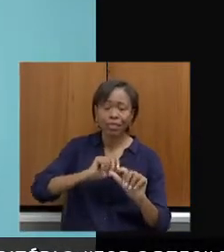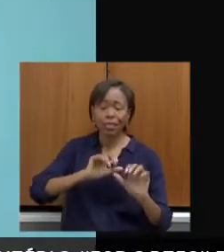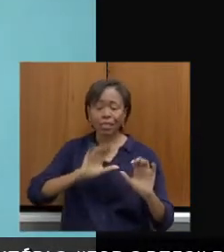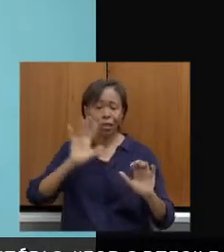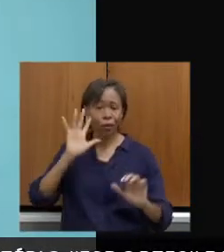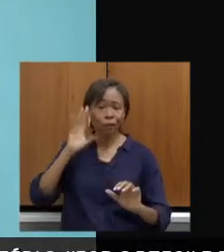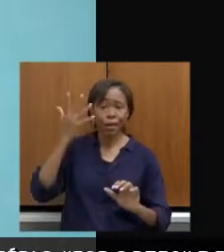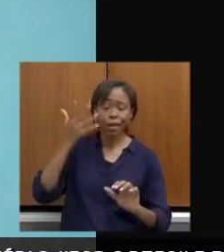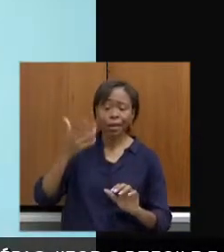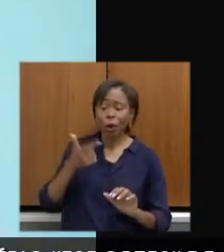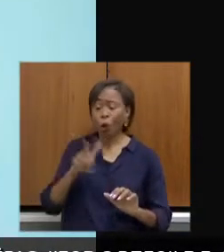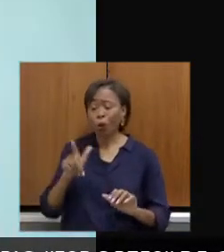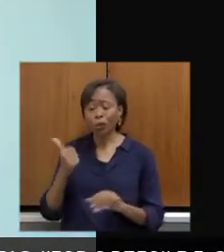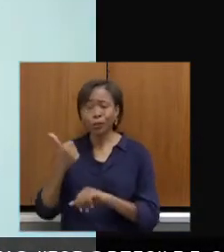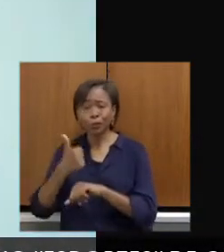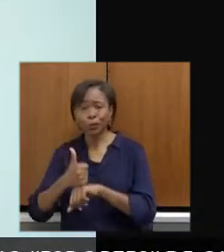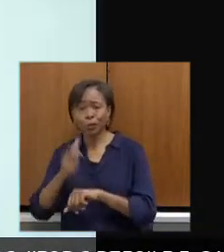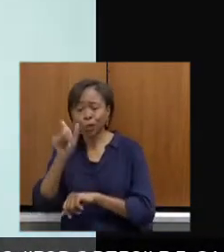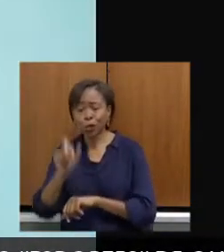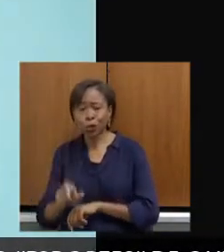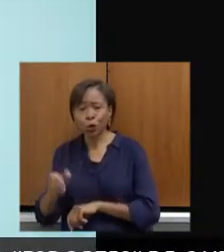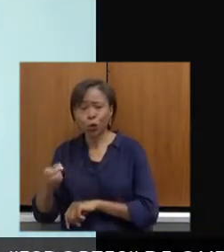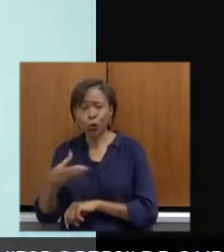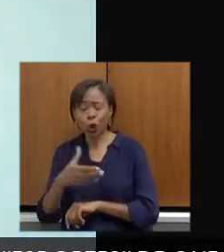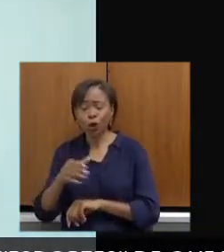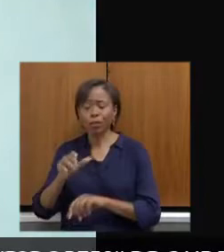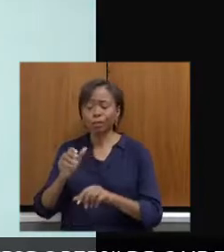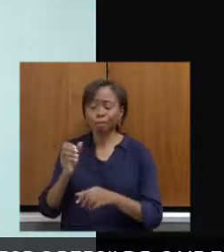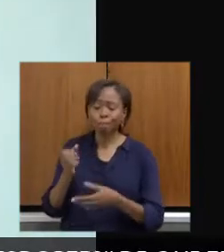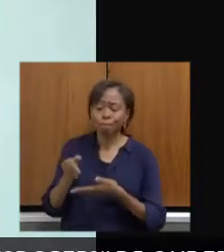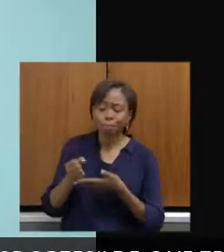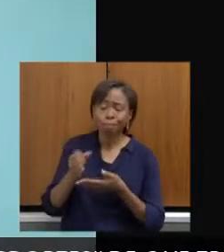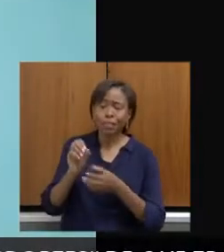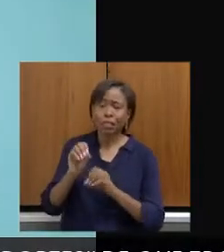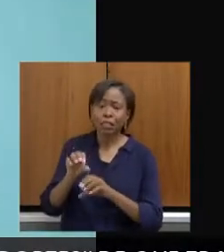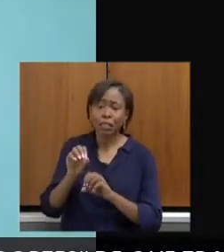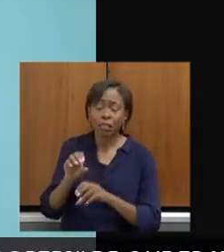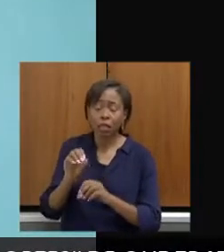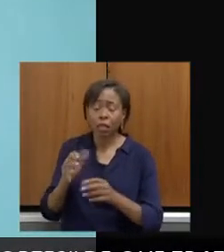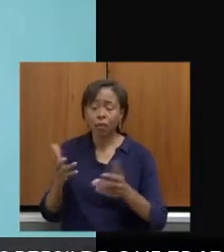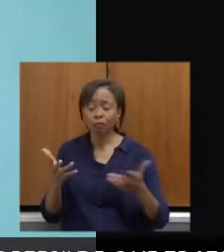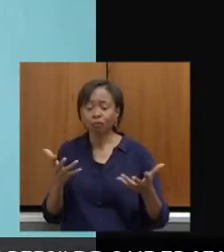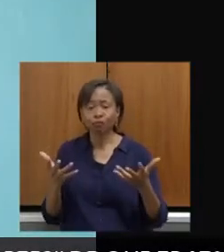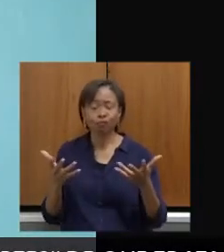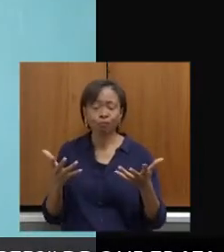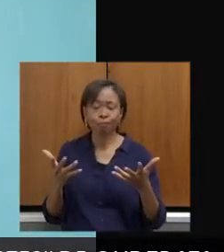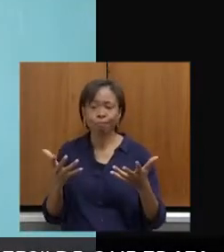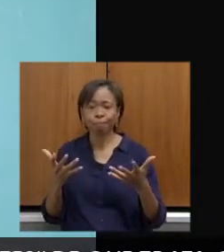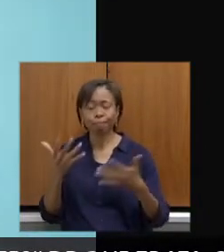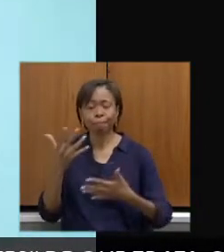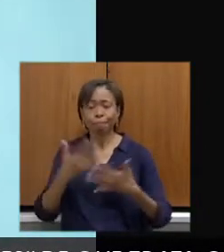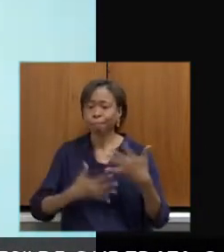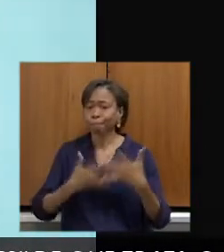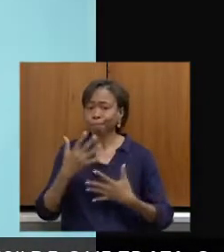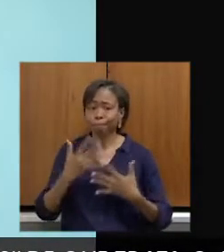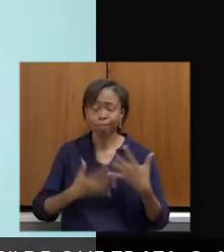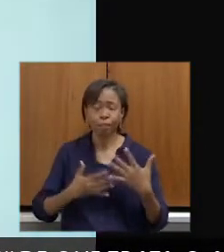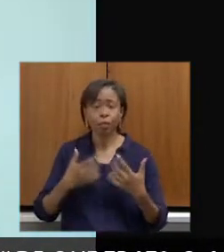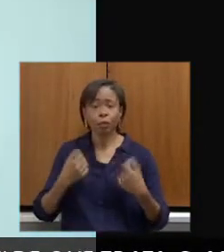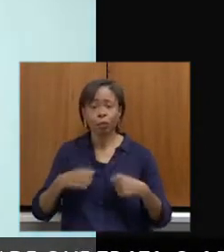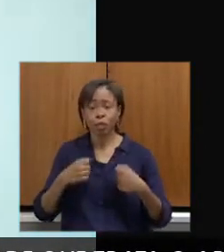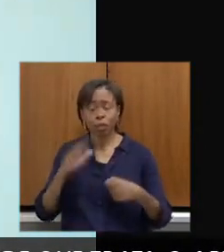pessoa nova e eu acho que, assim, a gente tem que viabilizar essa maneira de não passar por esse